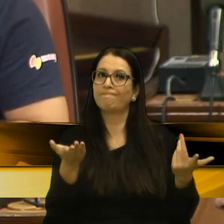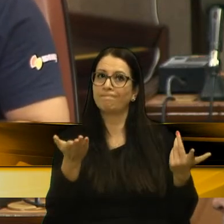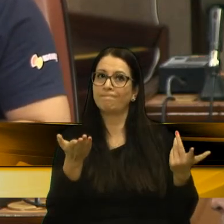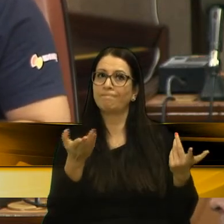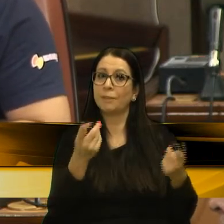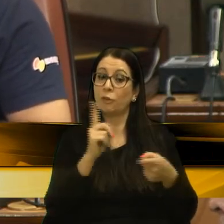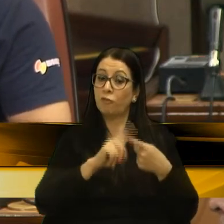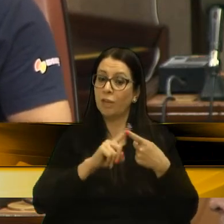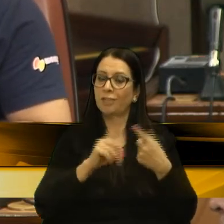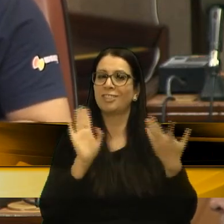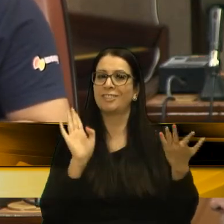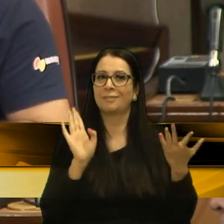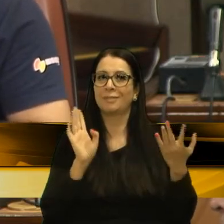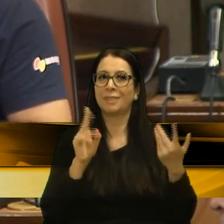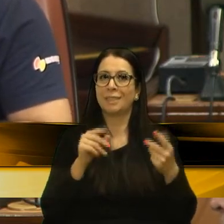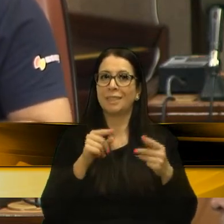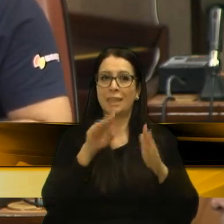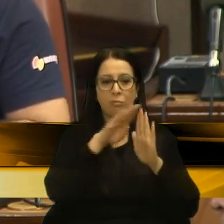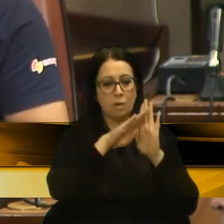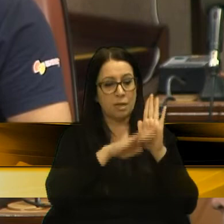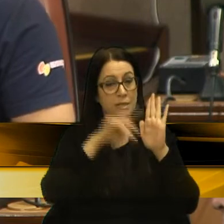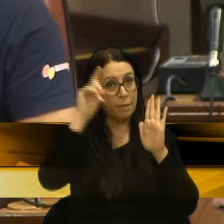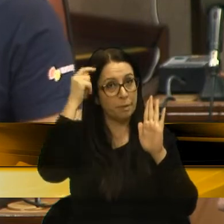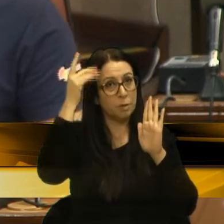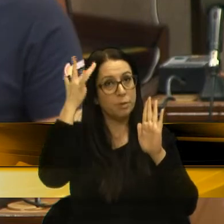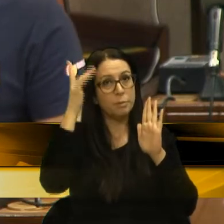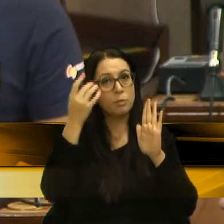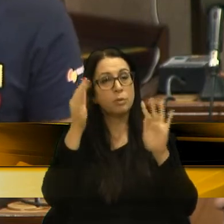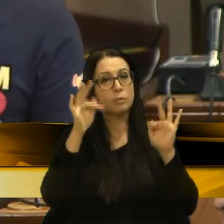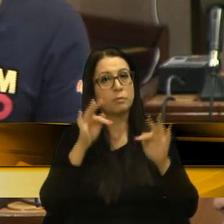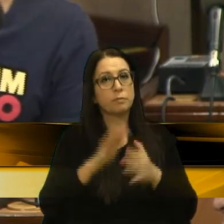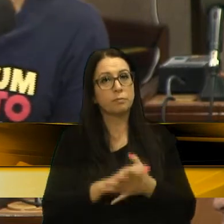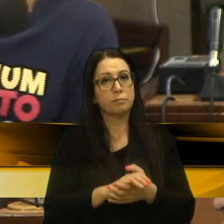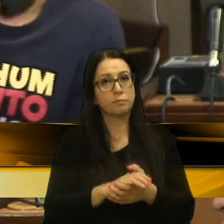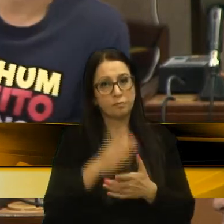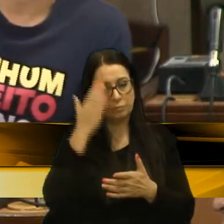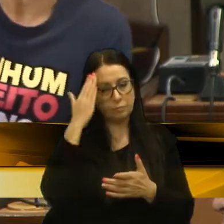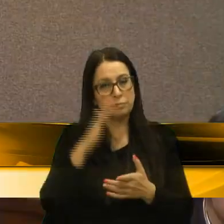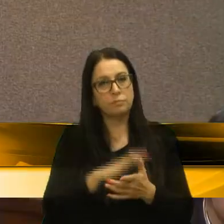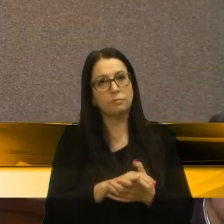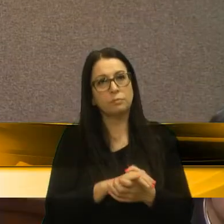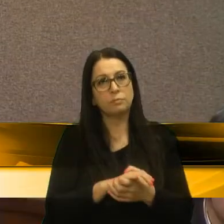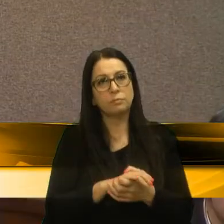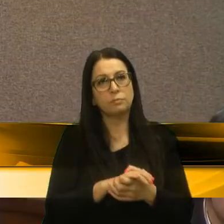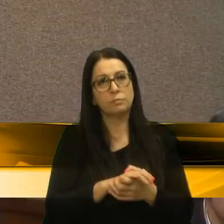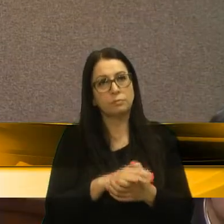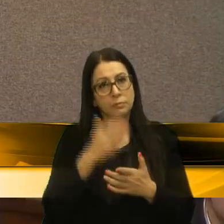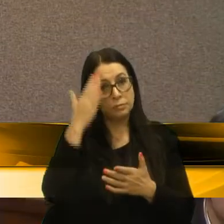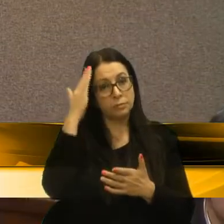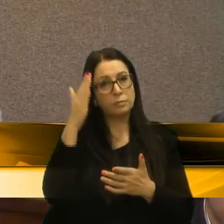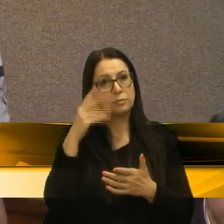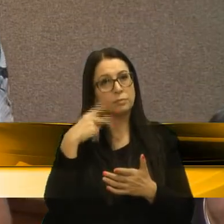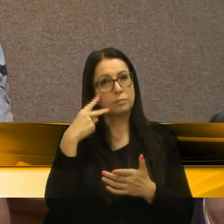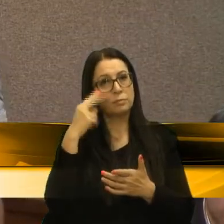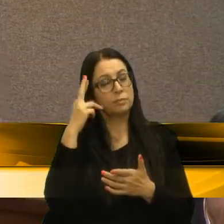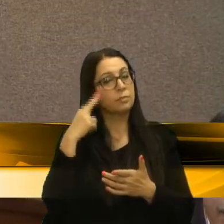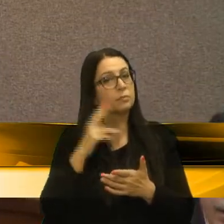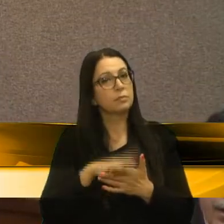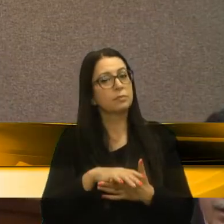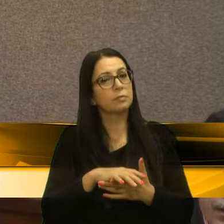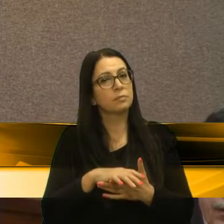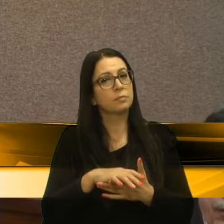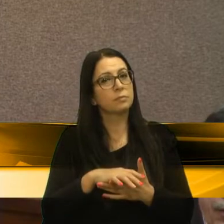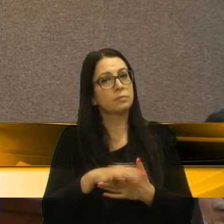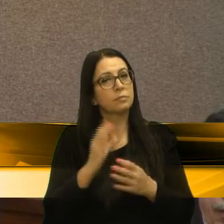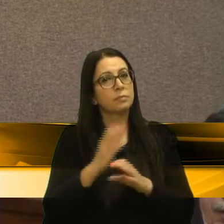vingativas. E aí a lista negra, a gente não sabe quando tem um fim. Obrigado. Obrigado, vereador Rafael Bueno. Para